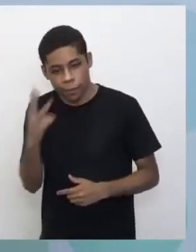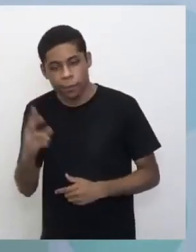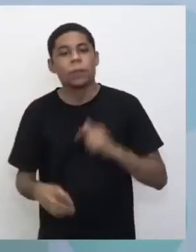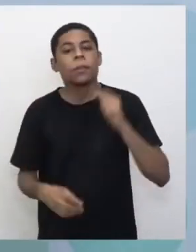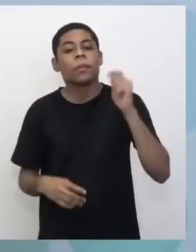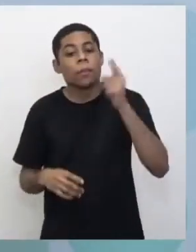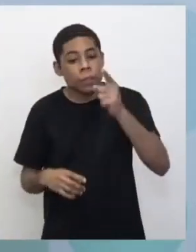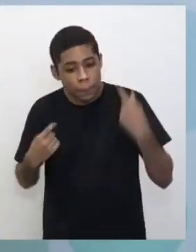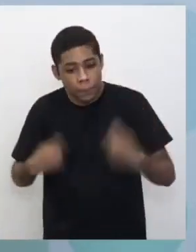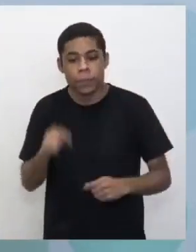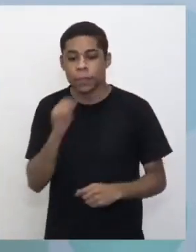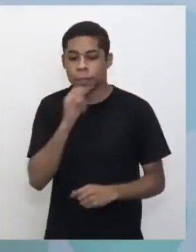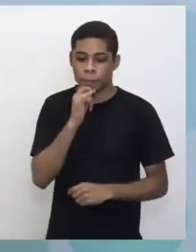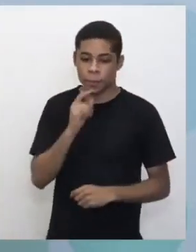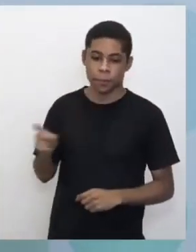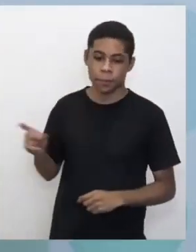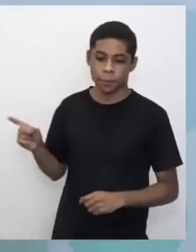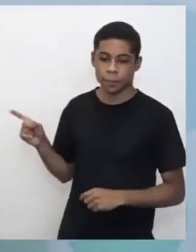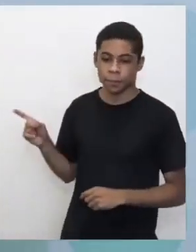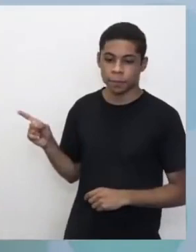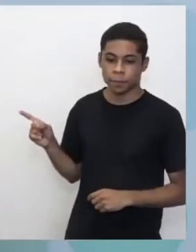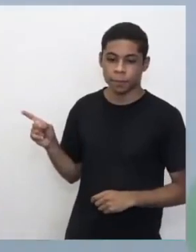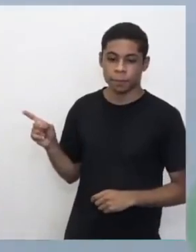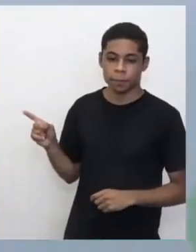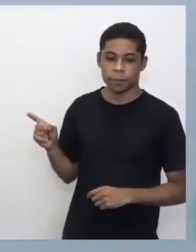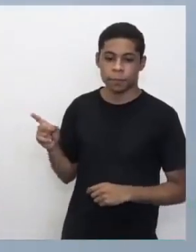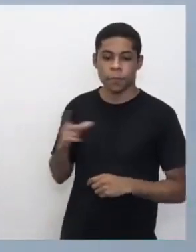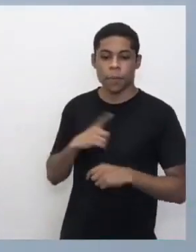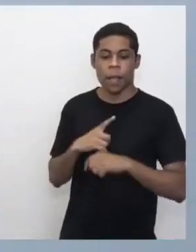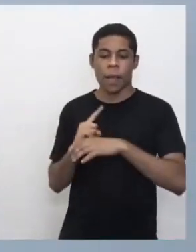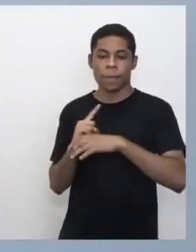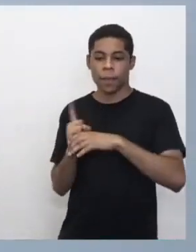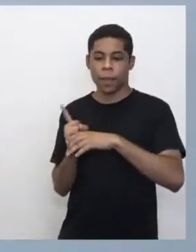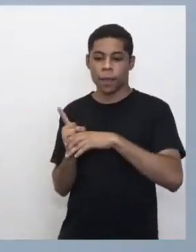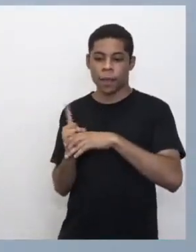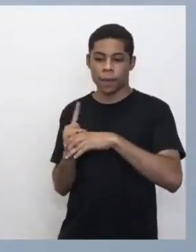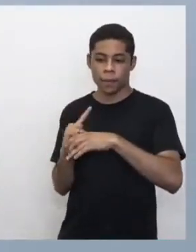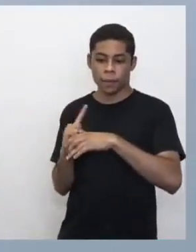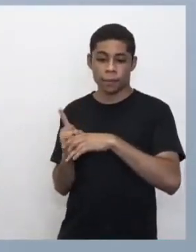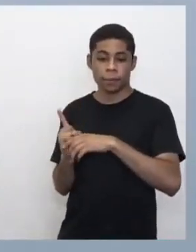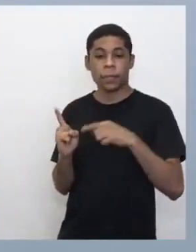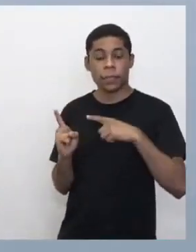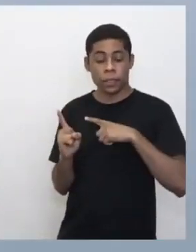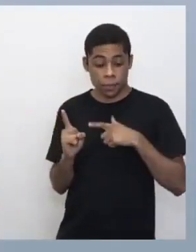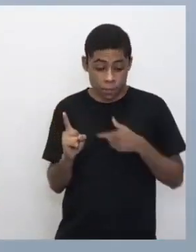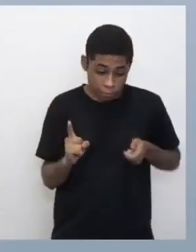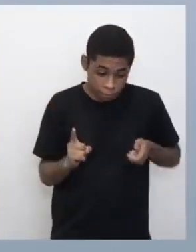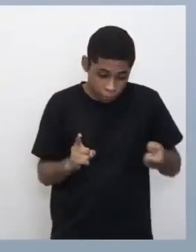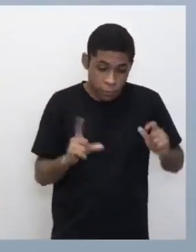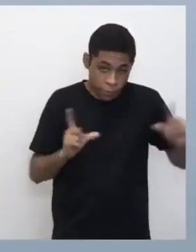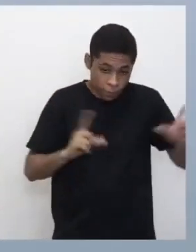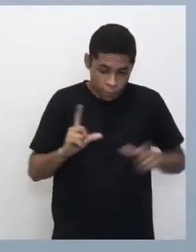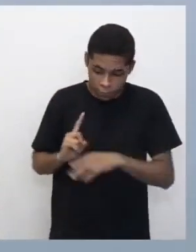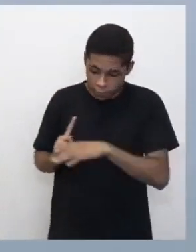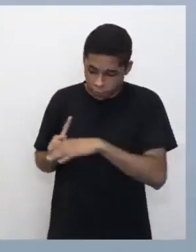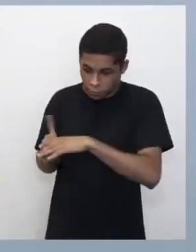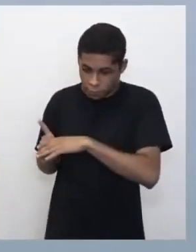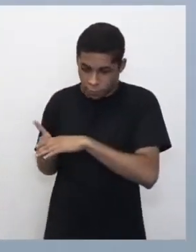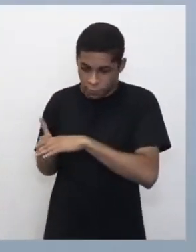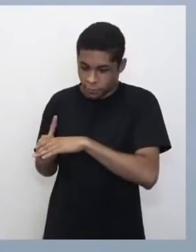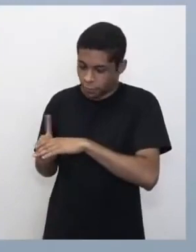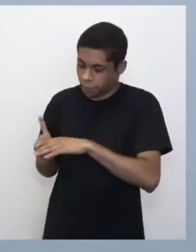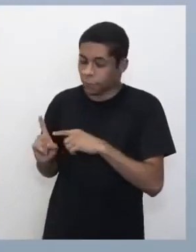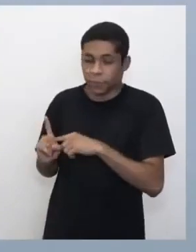você vai precisar de algo como isso aqui, olha, uma anteninha que você vai plugar na traseira da sua TV e aí sim você vai ter